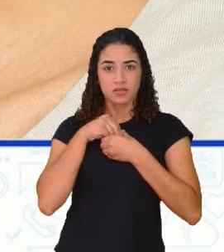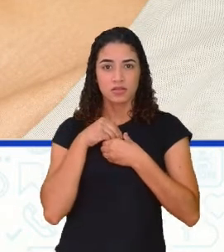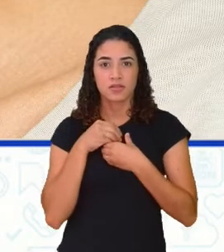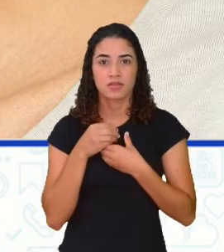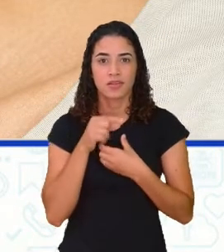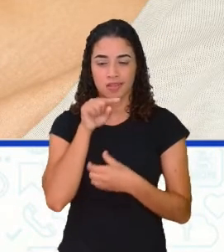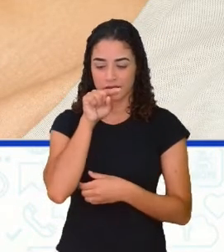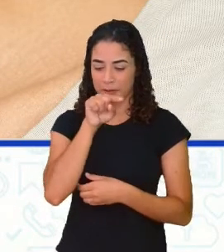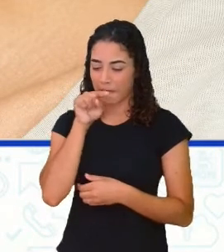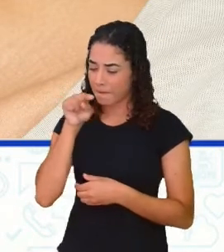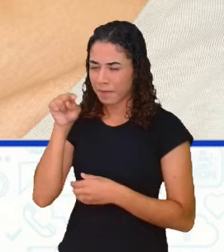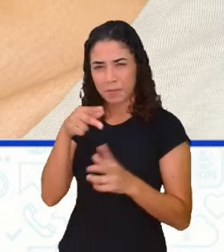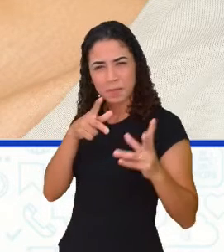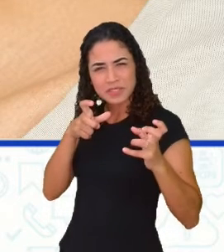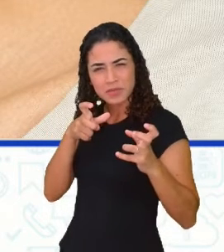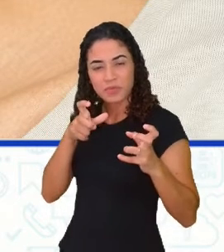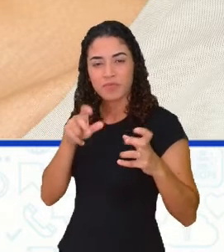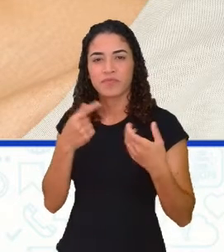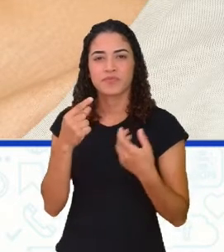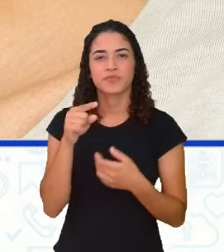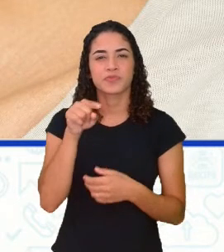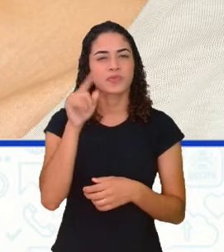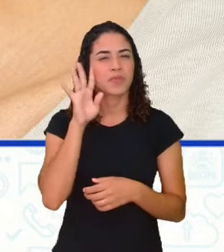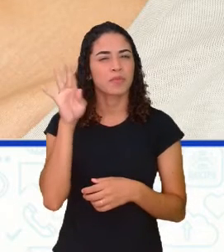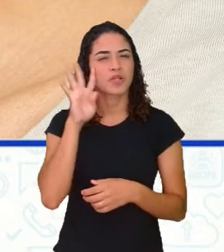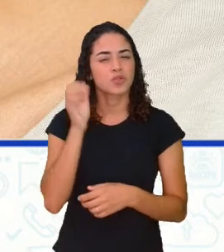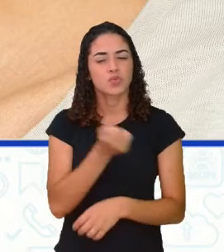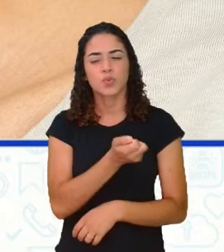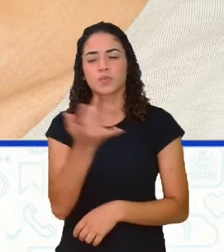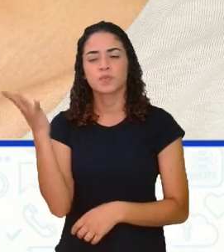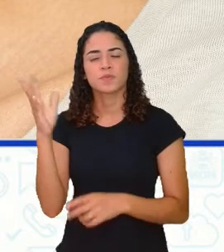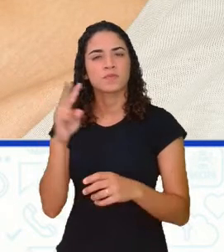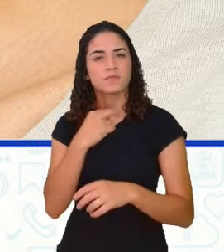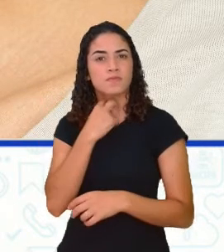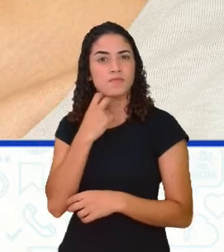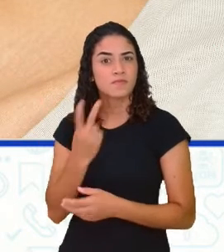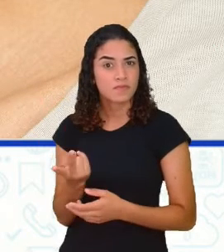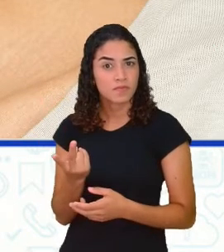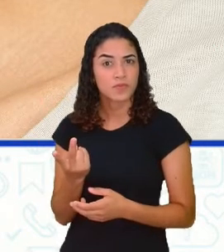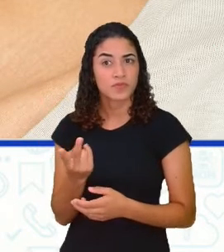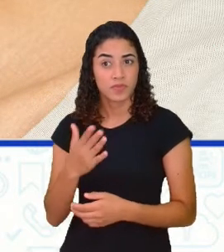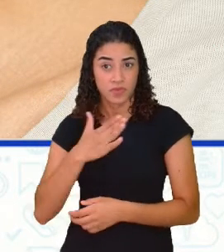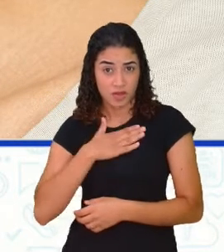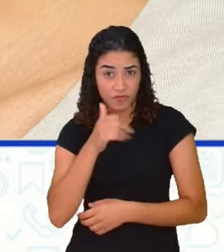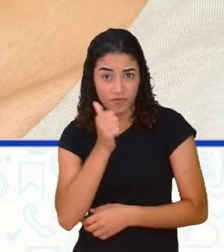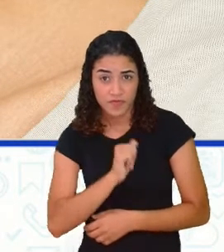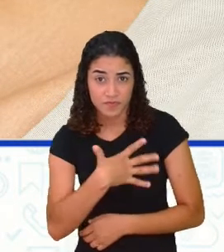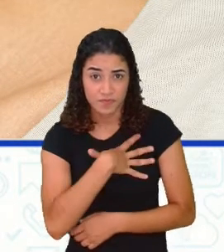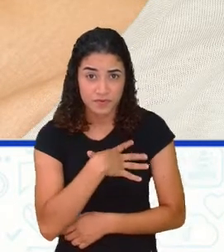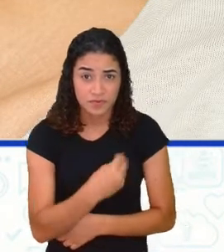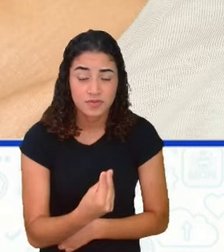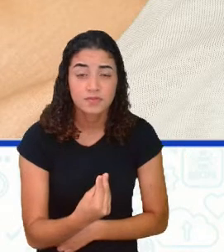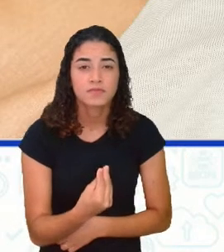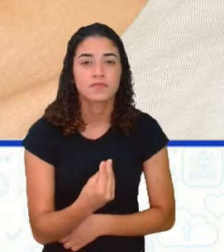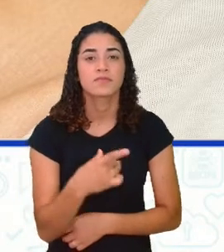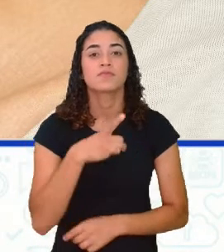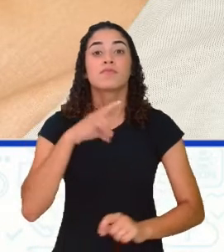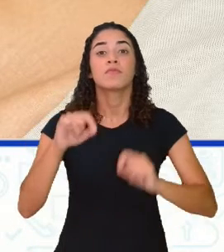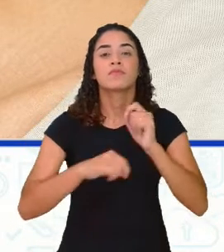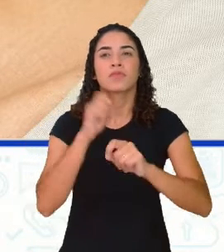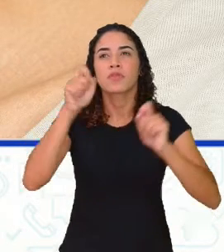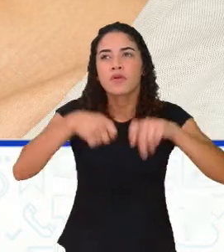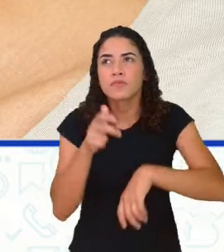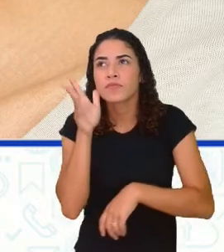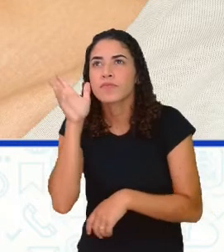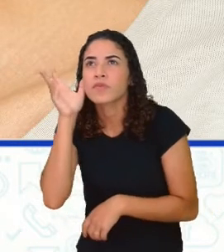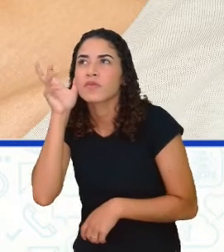Redicência aí, ó. Pensa aí, quantas vozes. Na voz de minha filha se fará ouvir